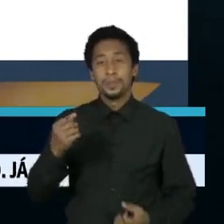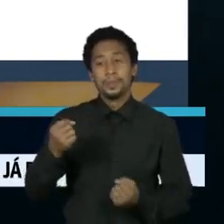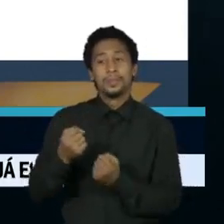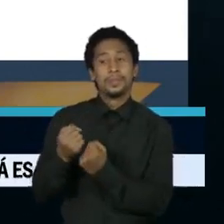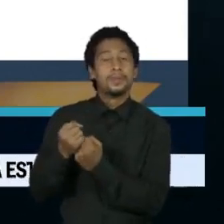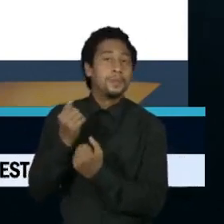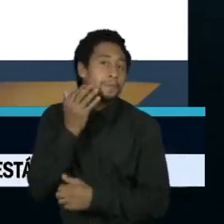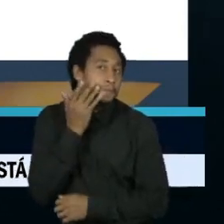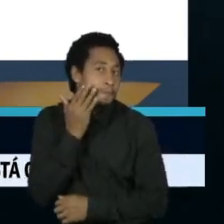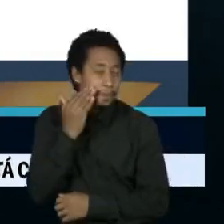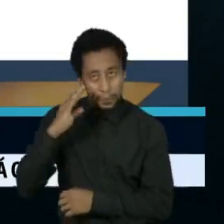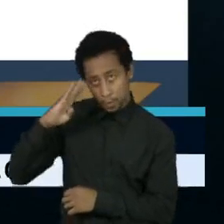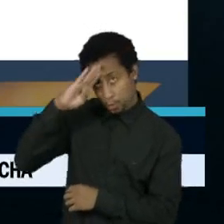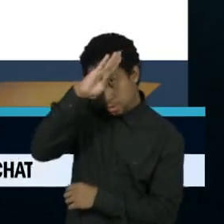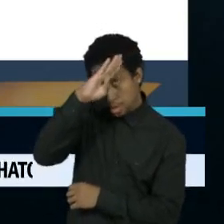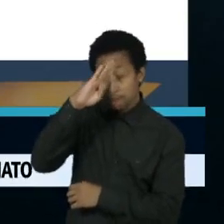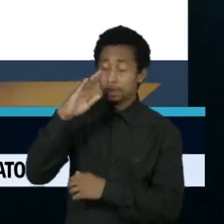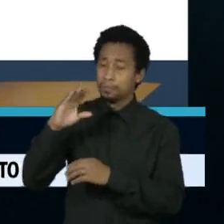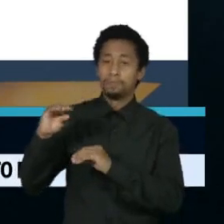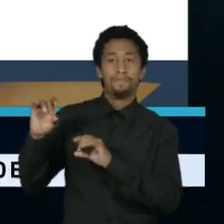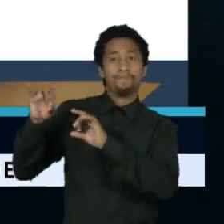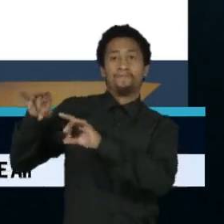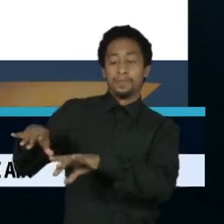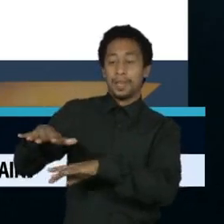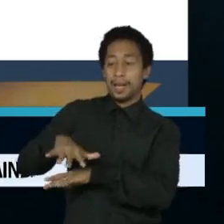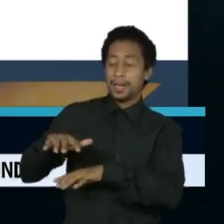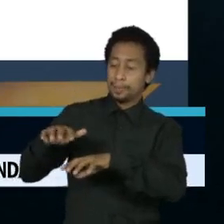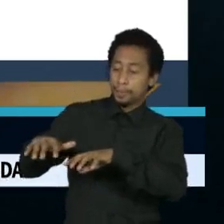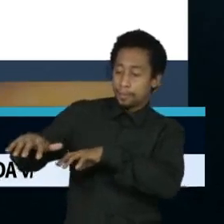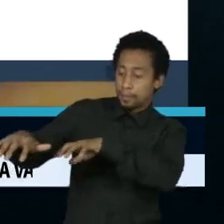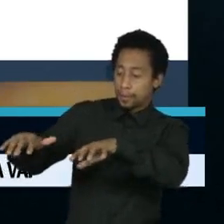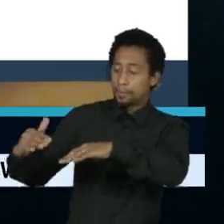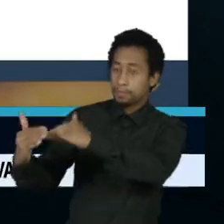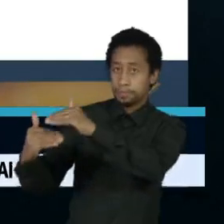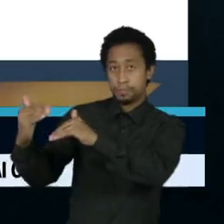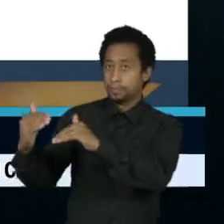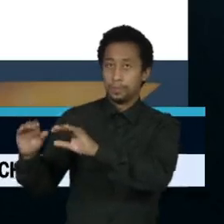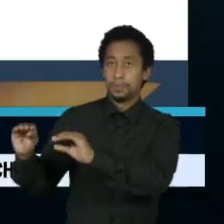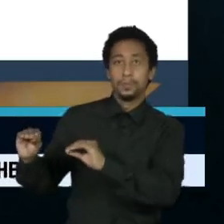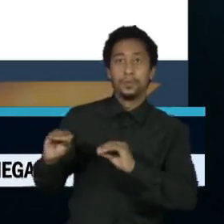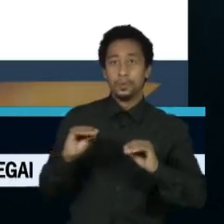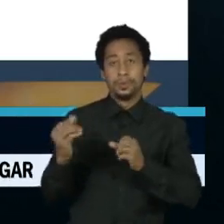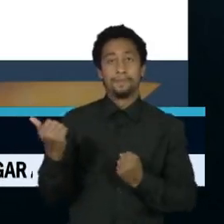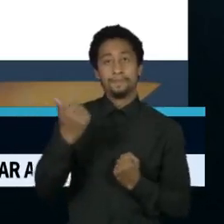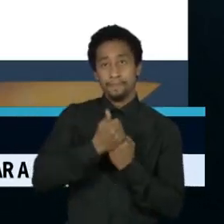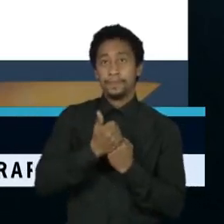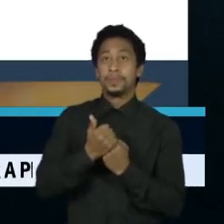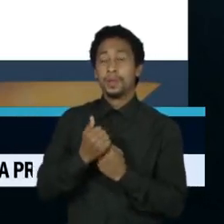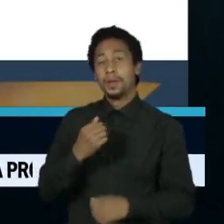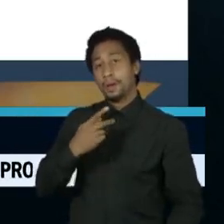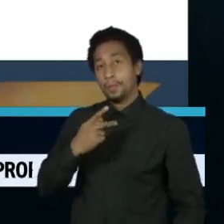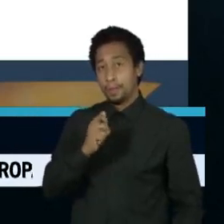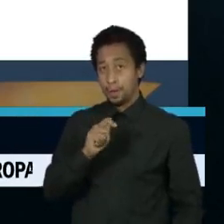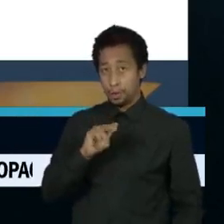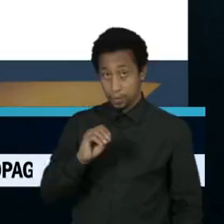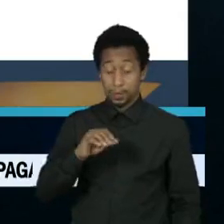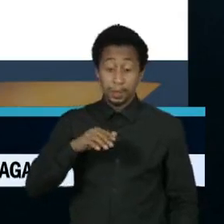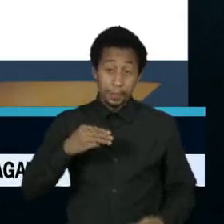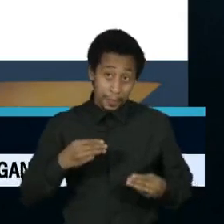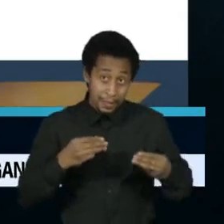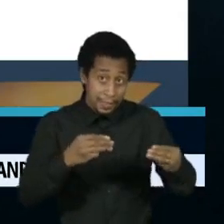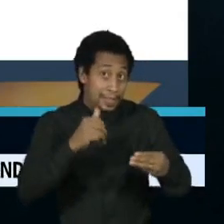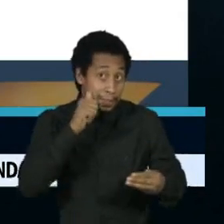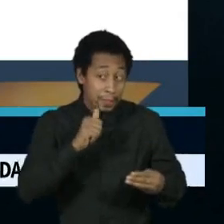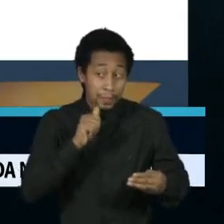Tarcísio Freitas, sai da infraestrutura. Quem assume é Marcelo Sampaio Cunha Filho. No Ministério da Mulher, Damaris